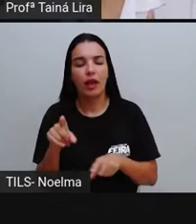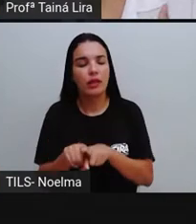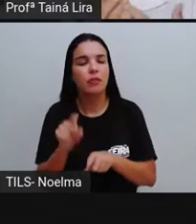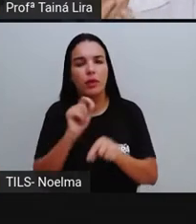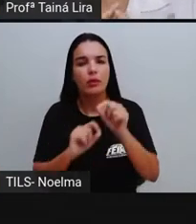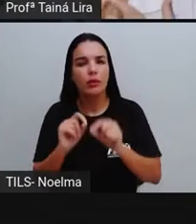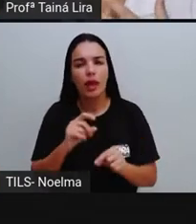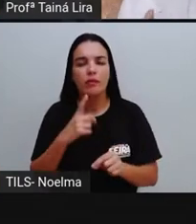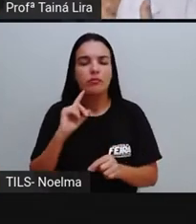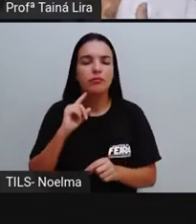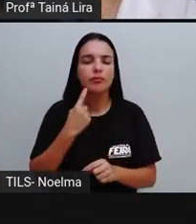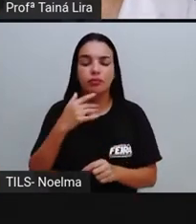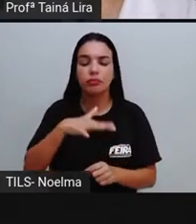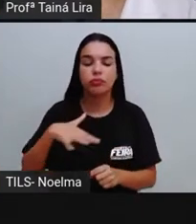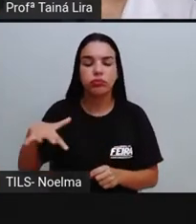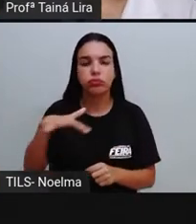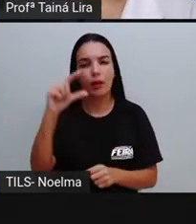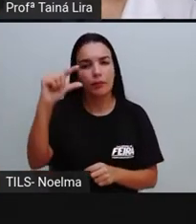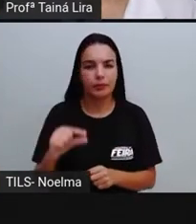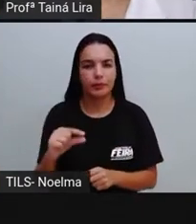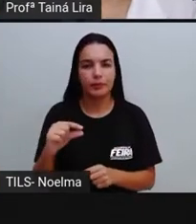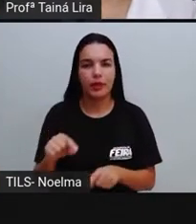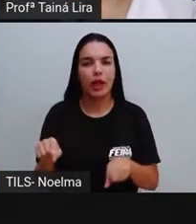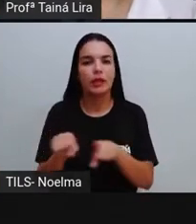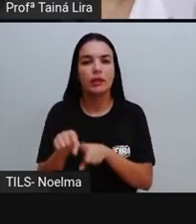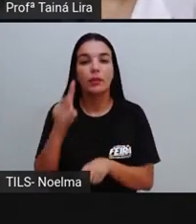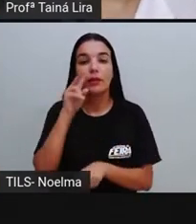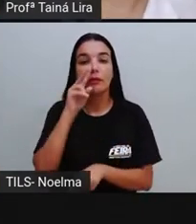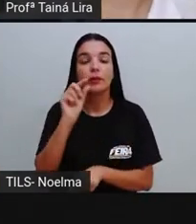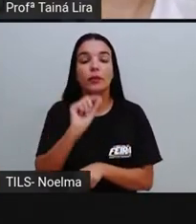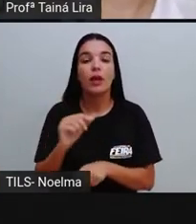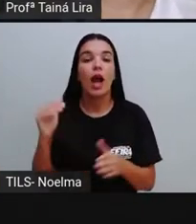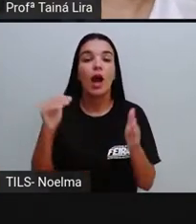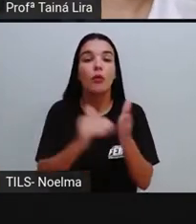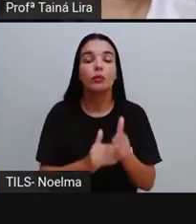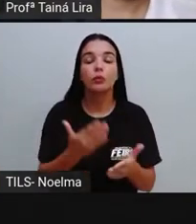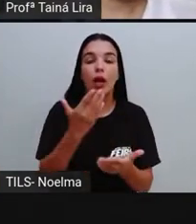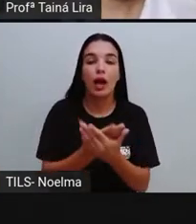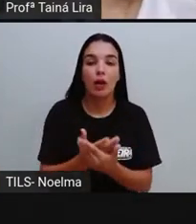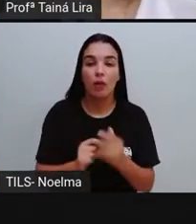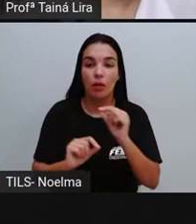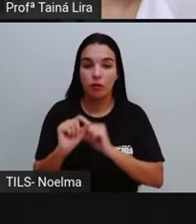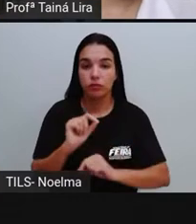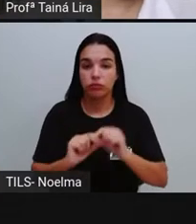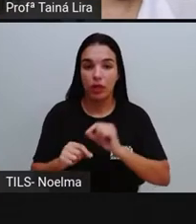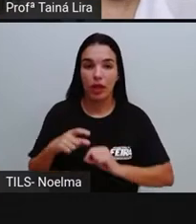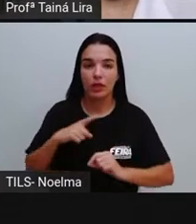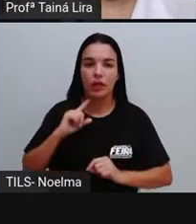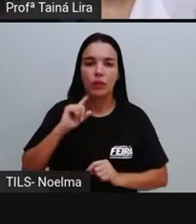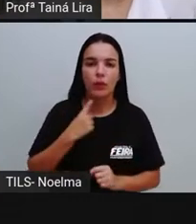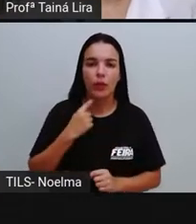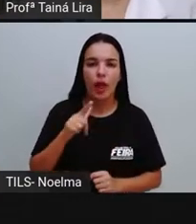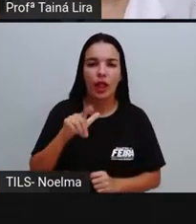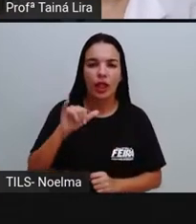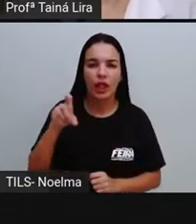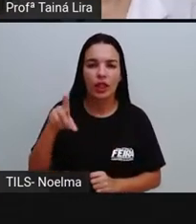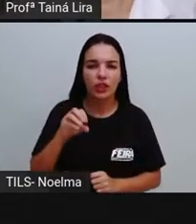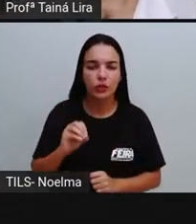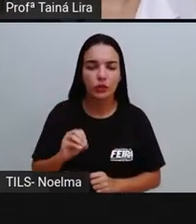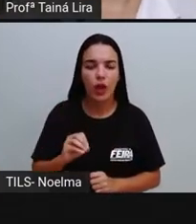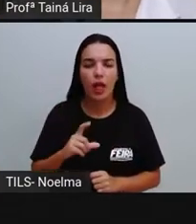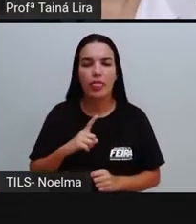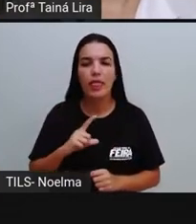A gente viu também, na nossa última aula, quando a gente falou aí sobre o lixo e seus problemas, que